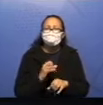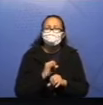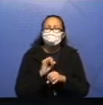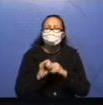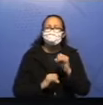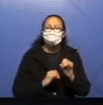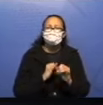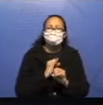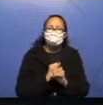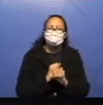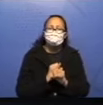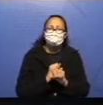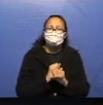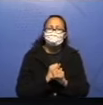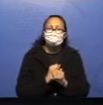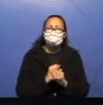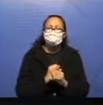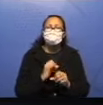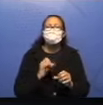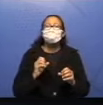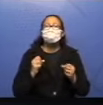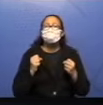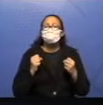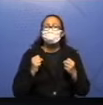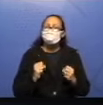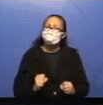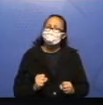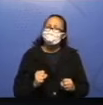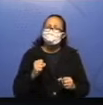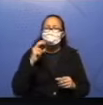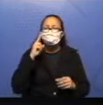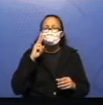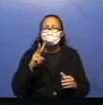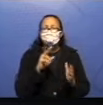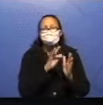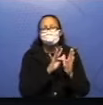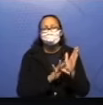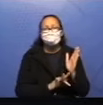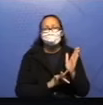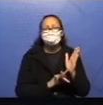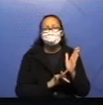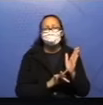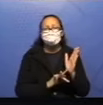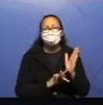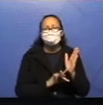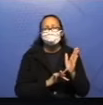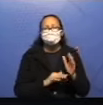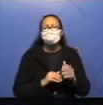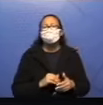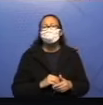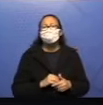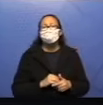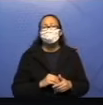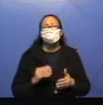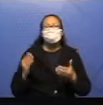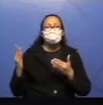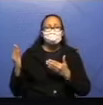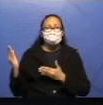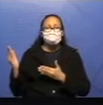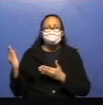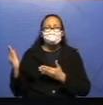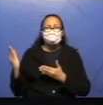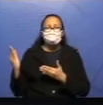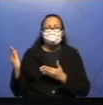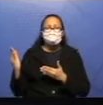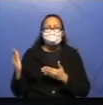reflexo, você vai achar. Você também pode digitar esse endereço aqui, tá certo? Essa versão aqui é a que mais se aproxima